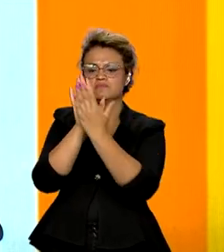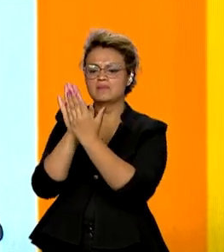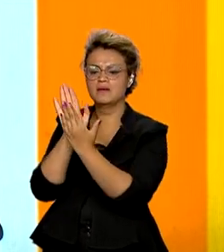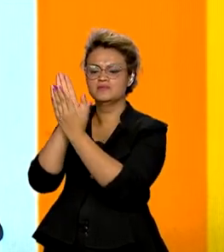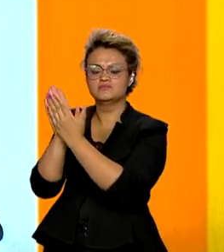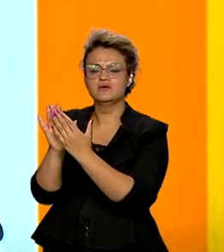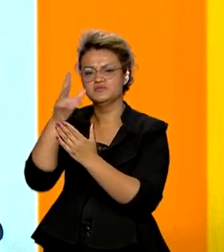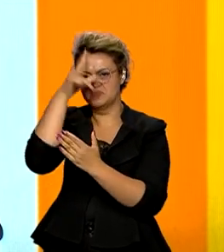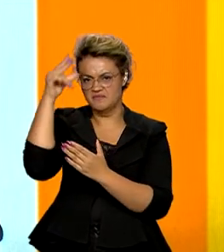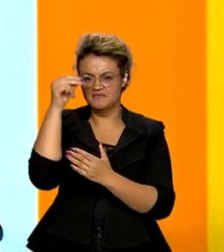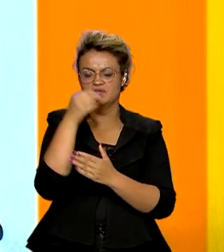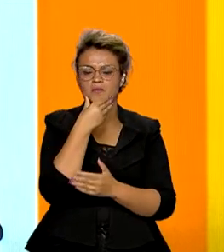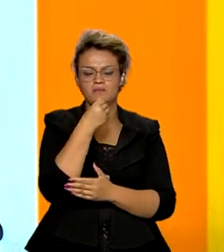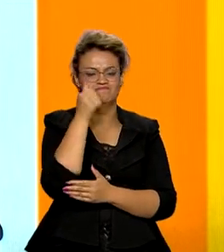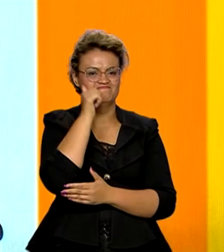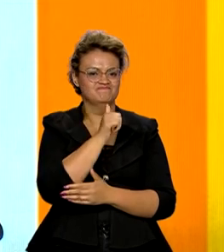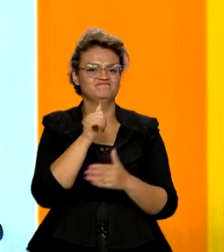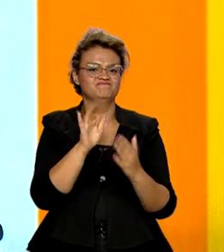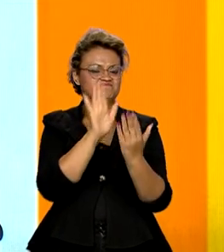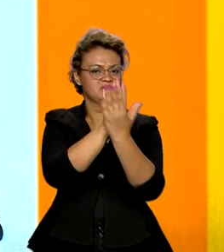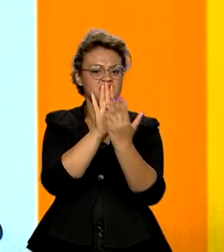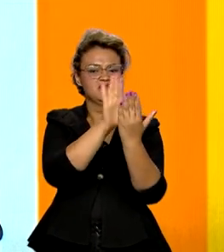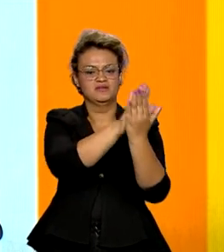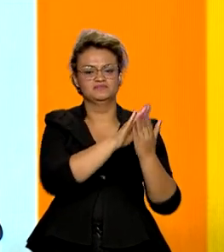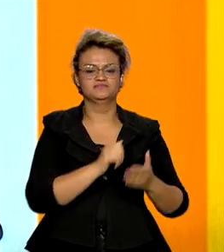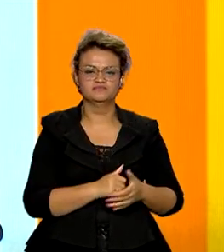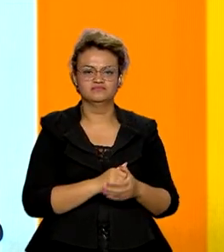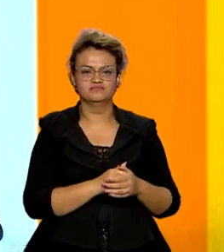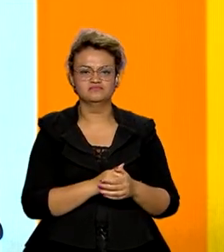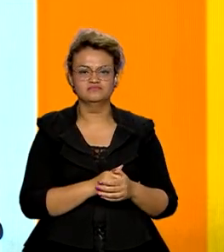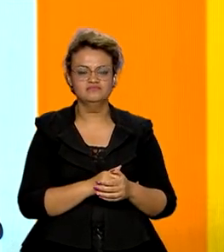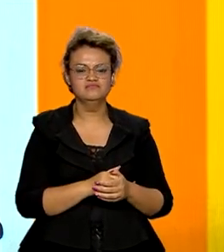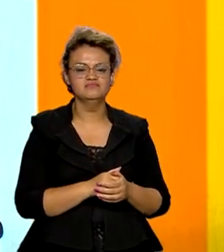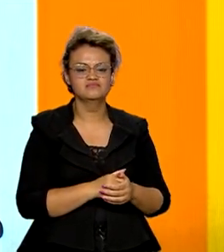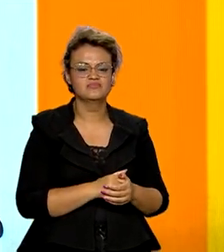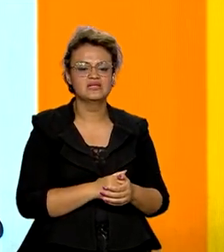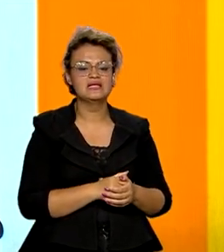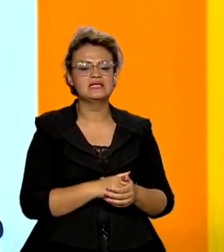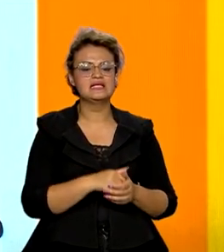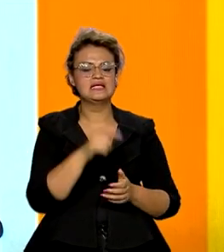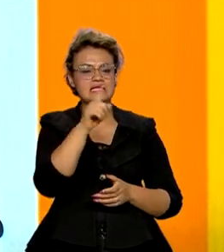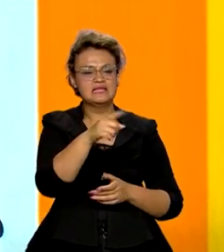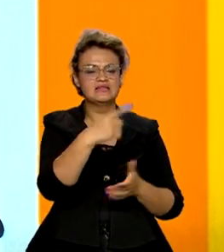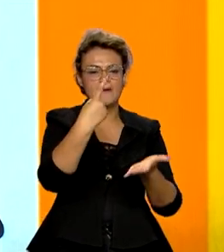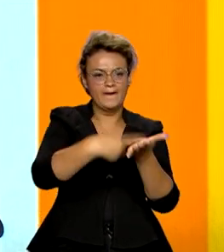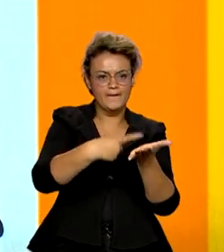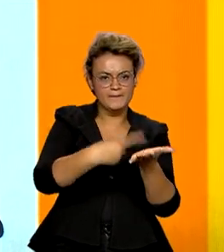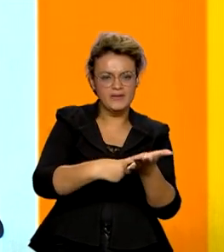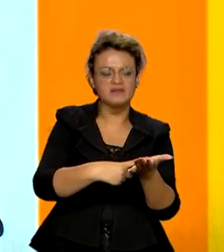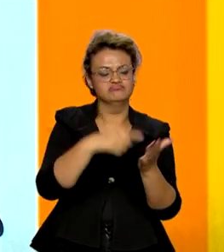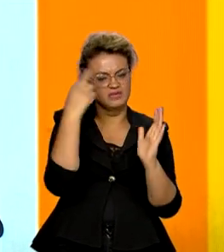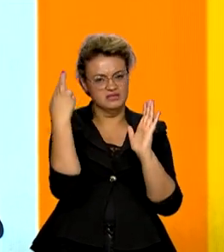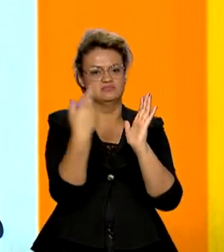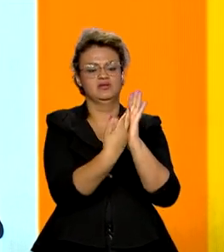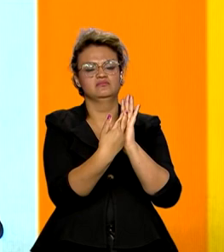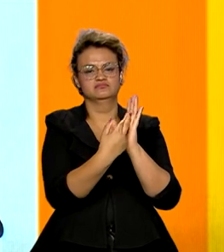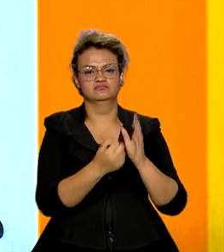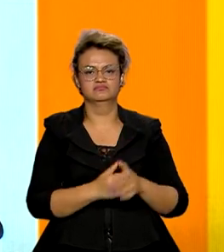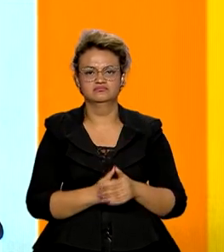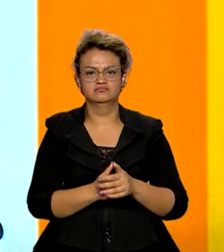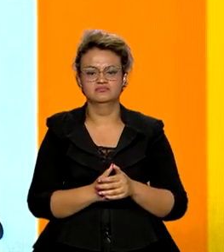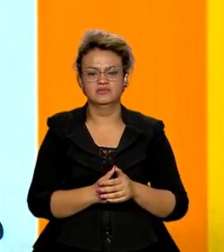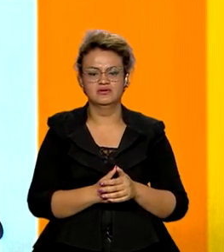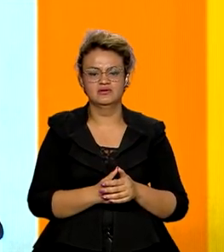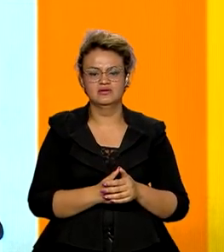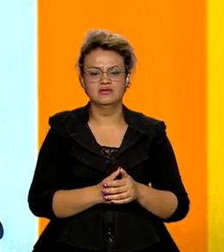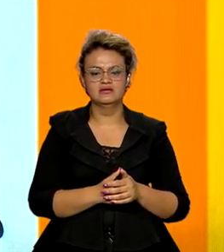prefeitos e prefeitos. Que busquem respeitar o pacto federativo. E que